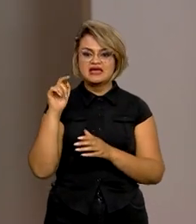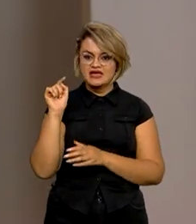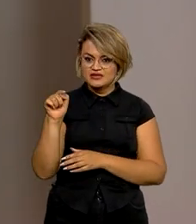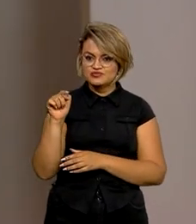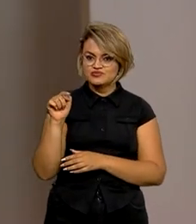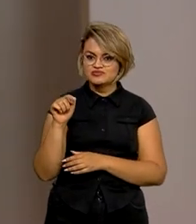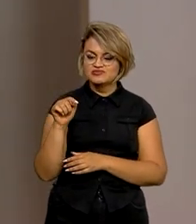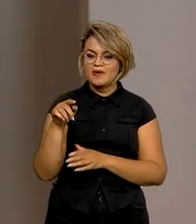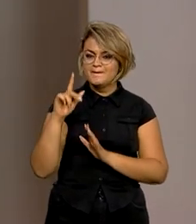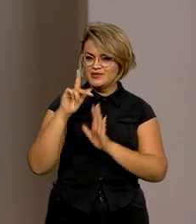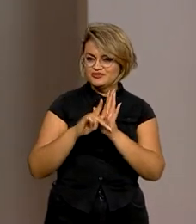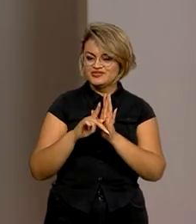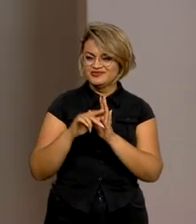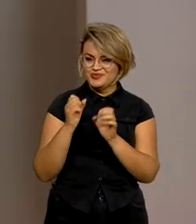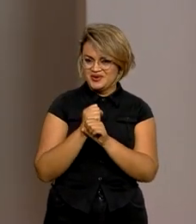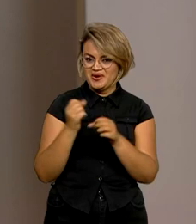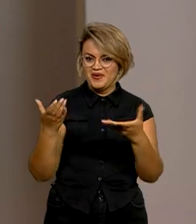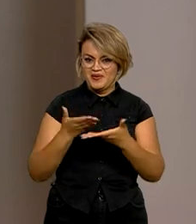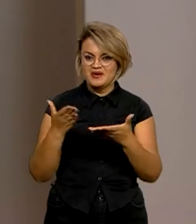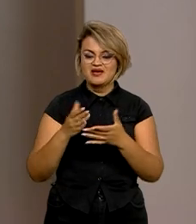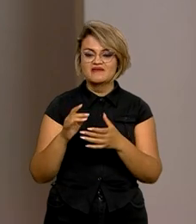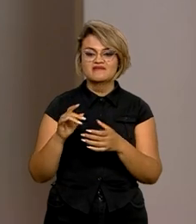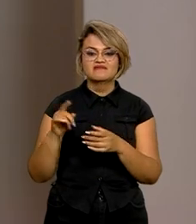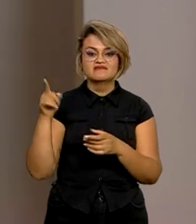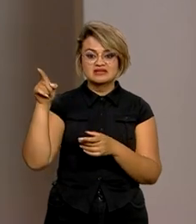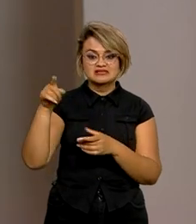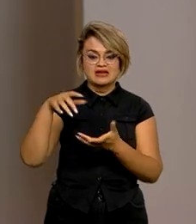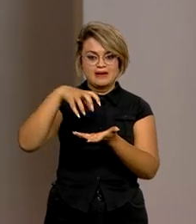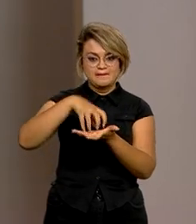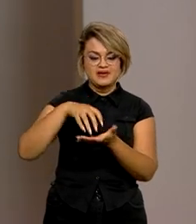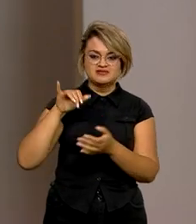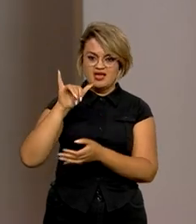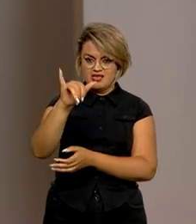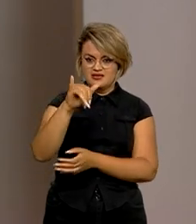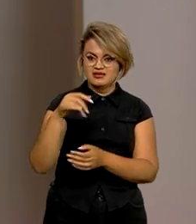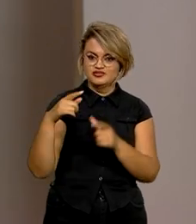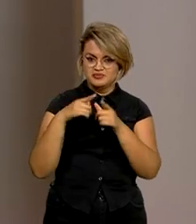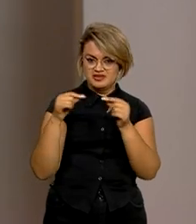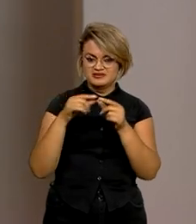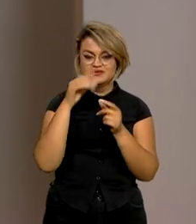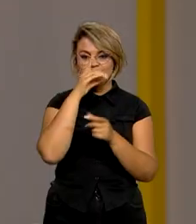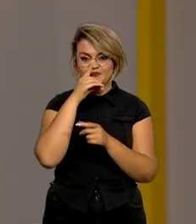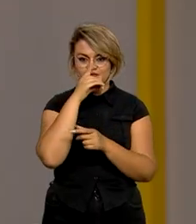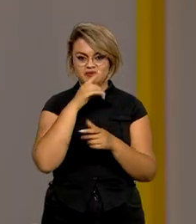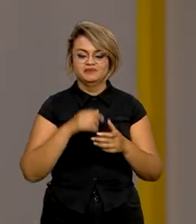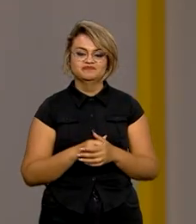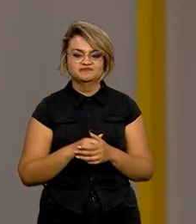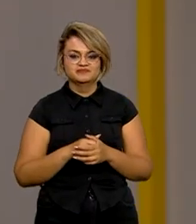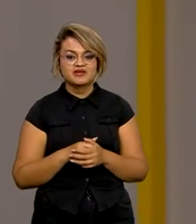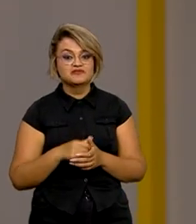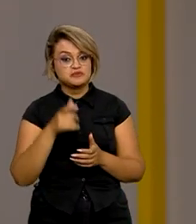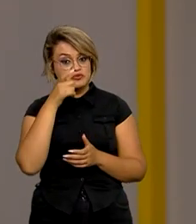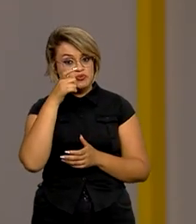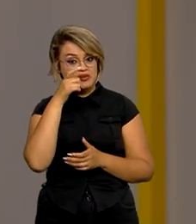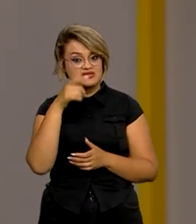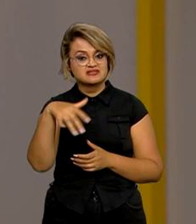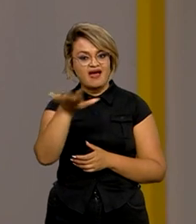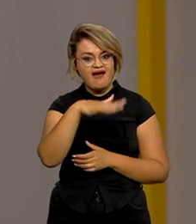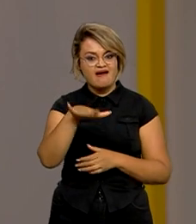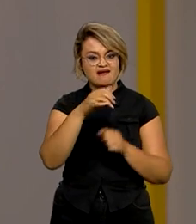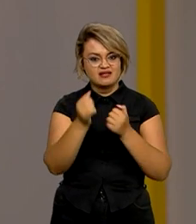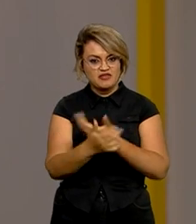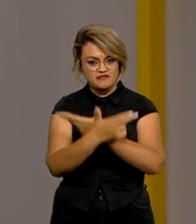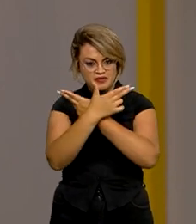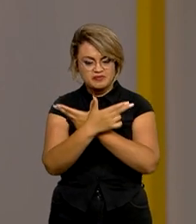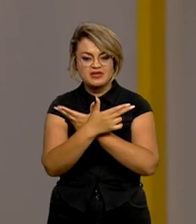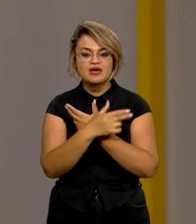Abertos 2023, que vai ser realizado na Base Aérea de Brasília nesse domingo. E além de conhecer um pouco mais do